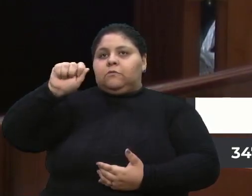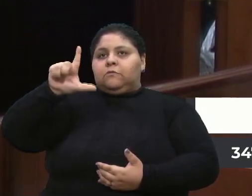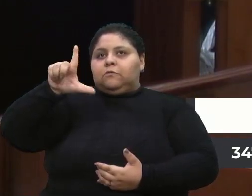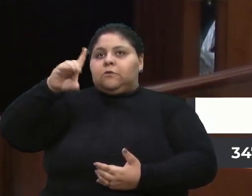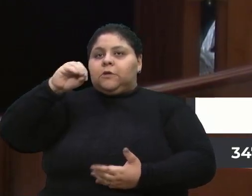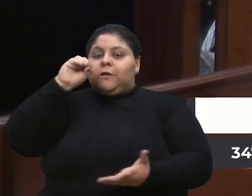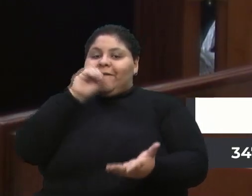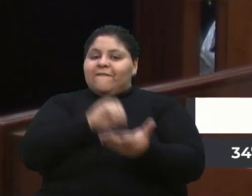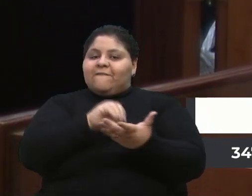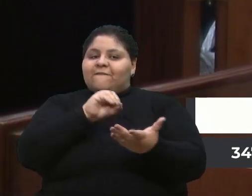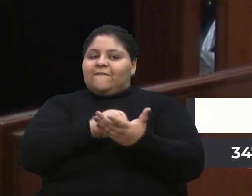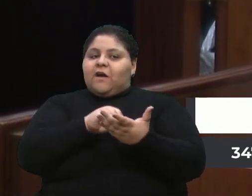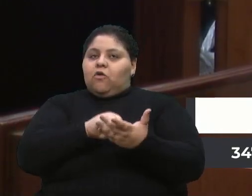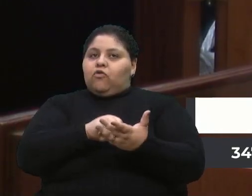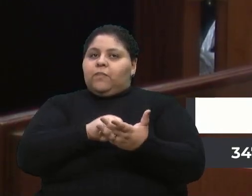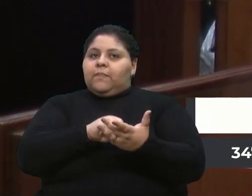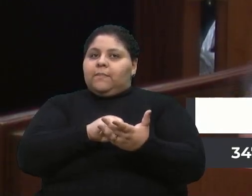público.